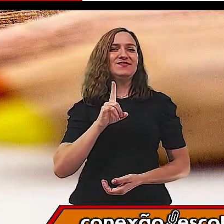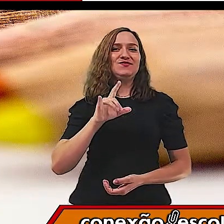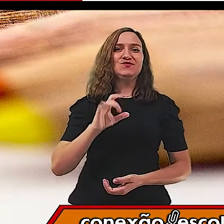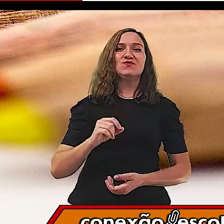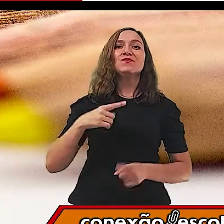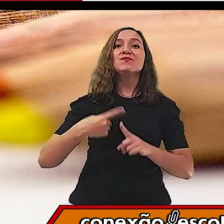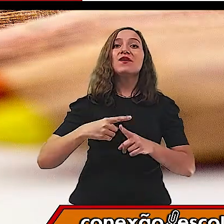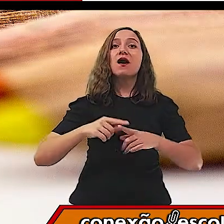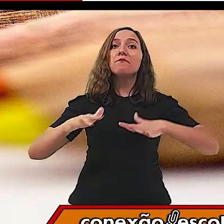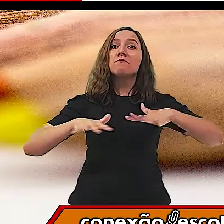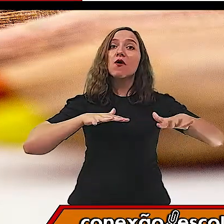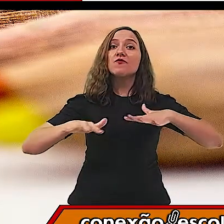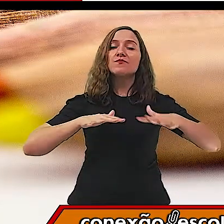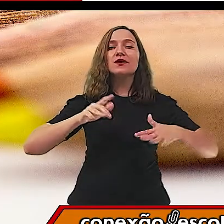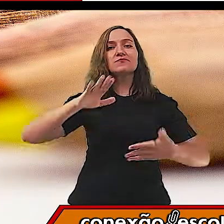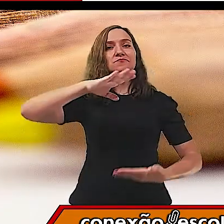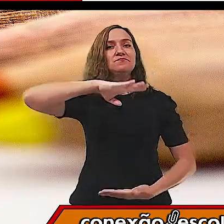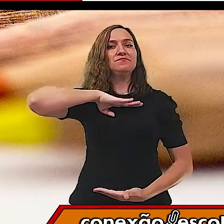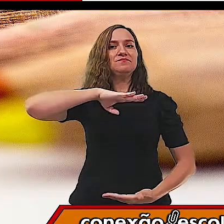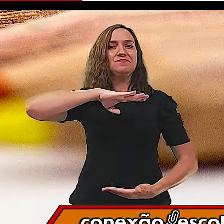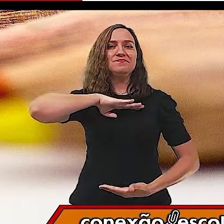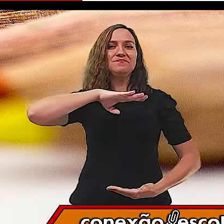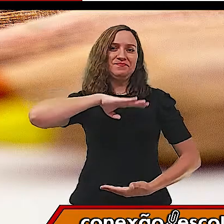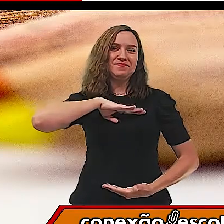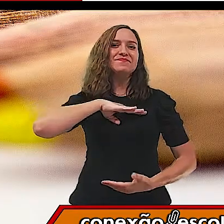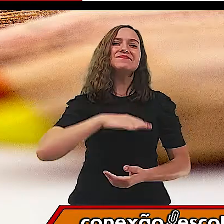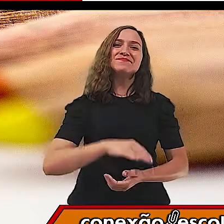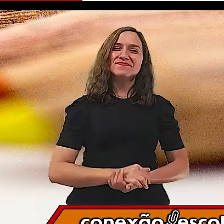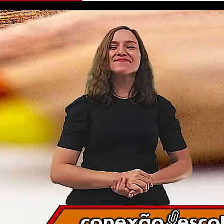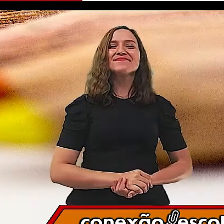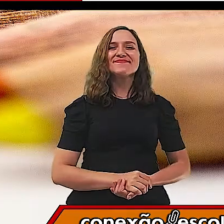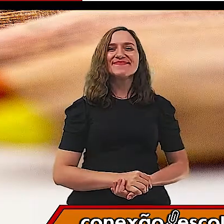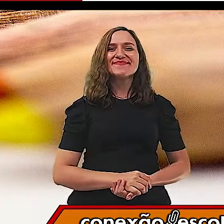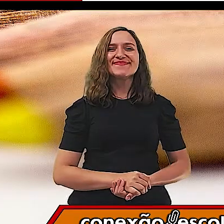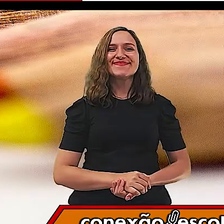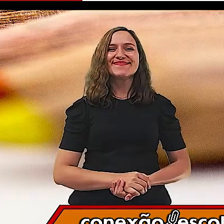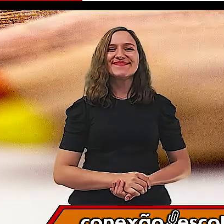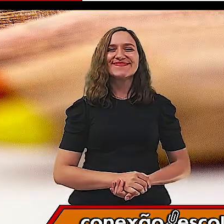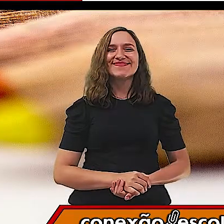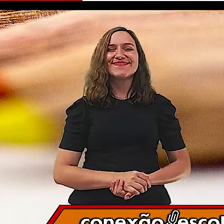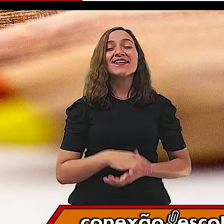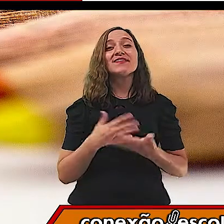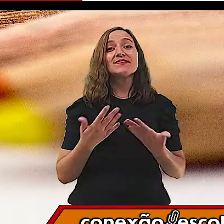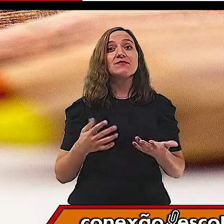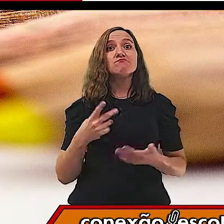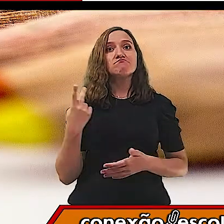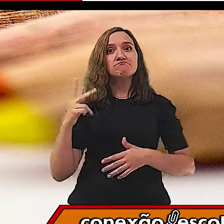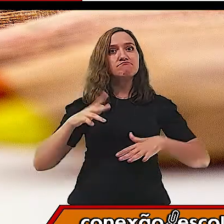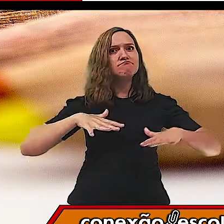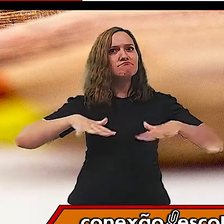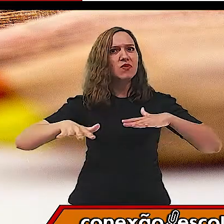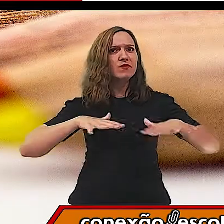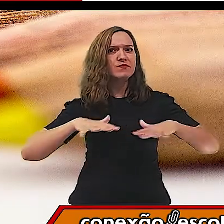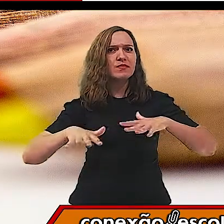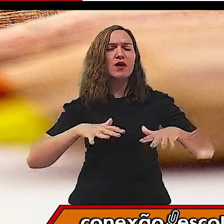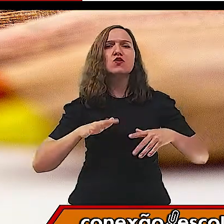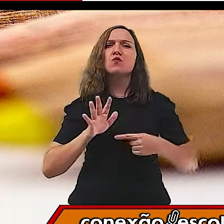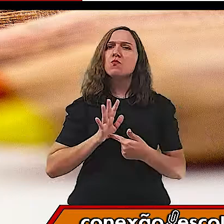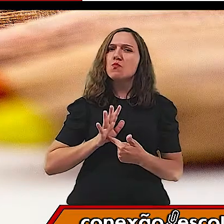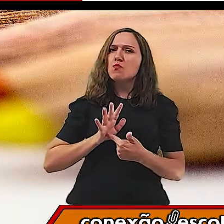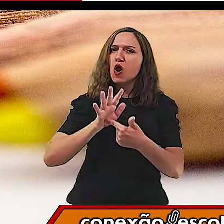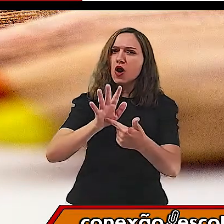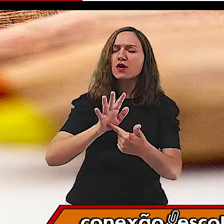porque eles estão entre o quadril e o ombro. Então, esse movimento marca a